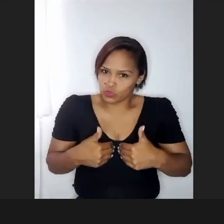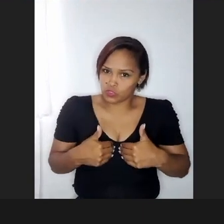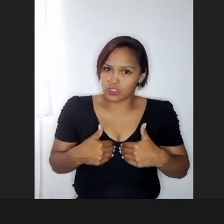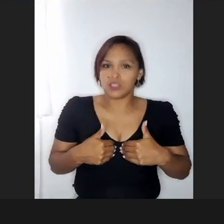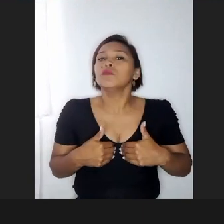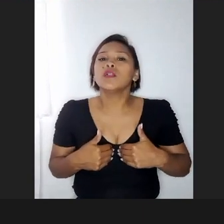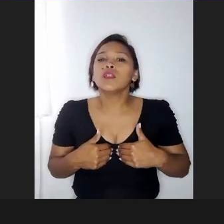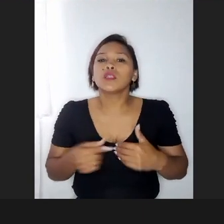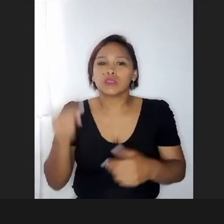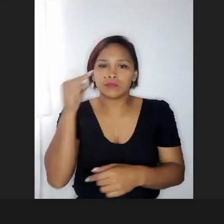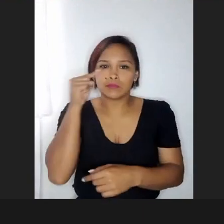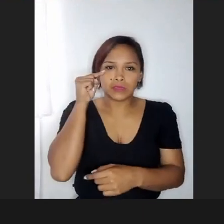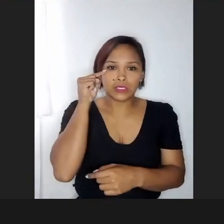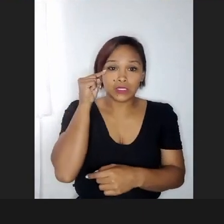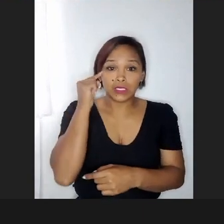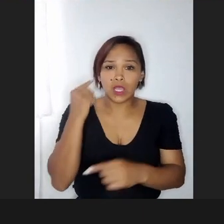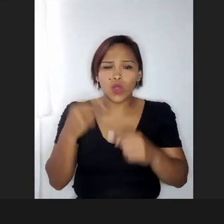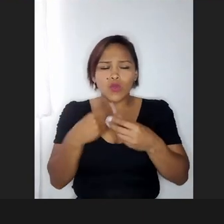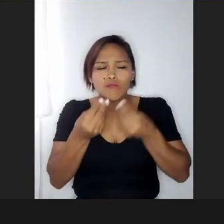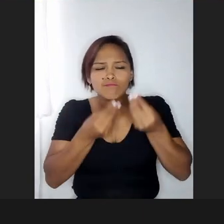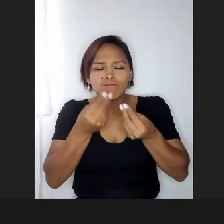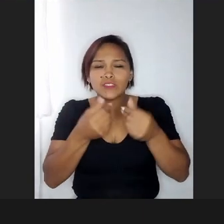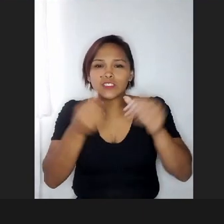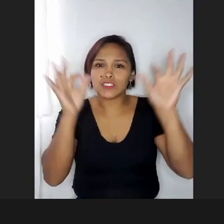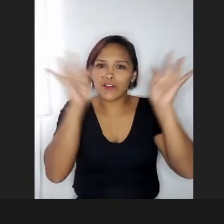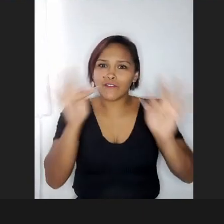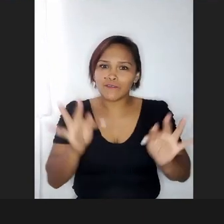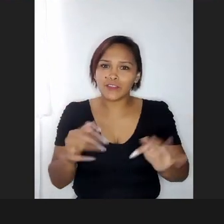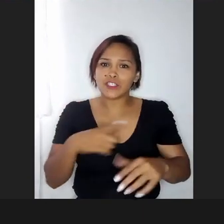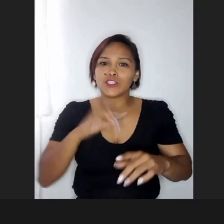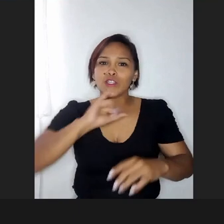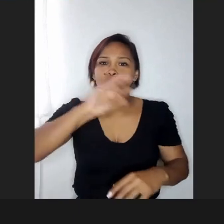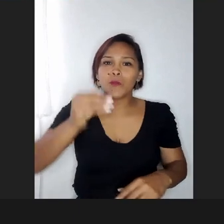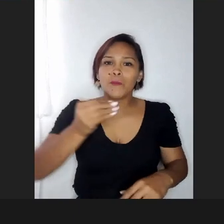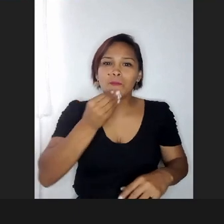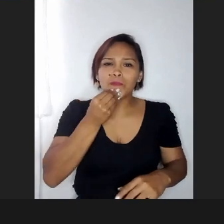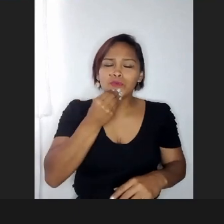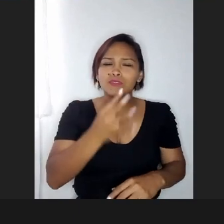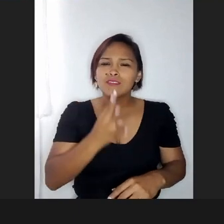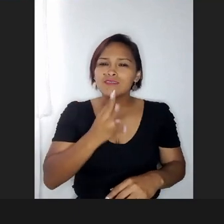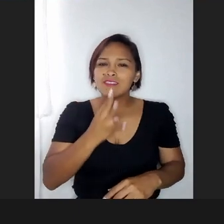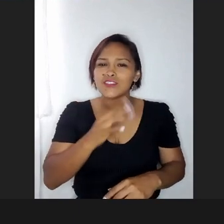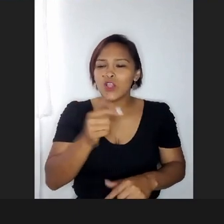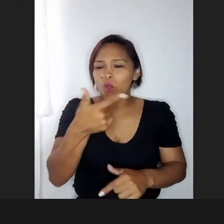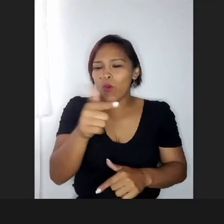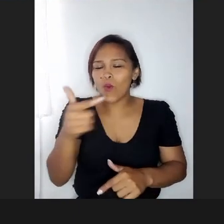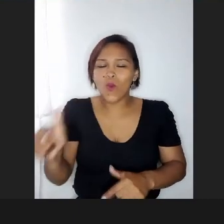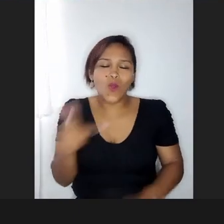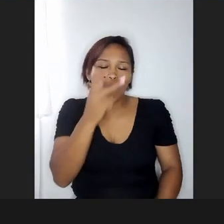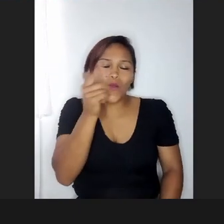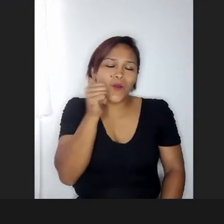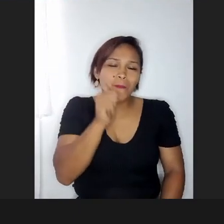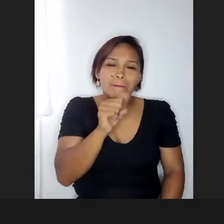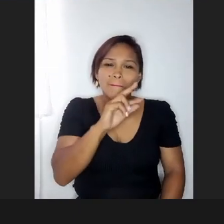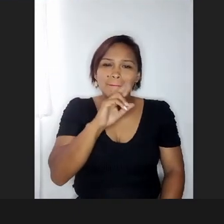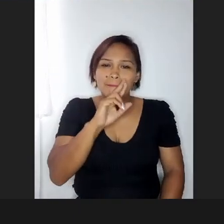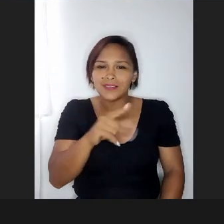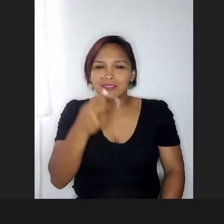de Down, e eu fico tão, tão feliz quando eu tenho oportunidade de conhecer outras mães, com filhos